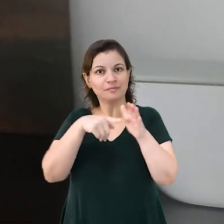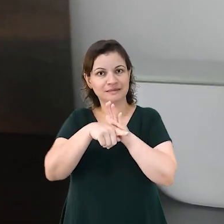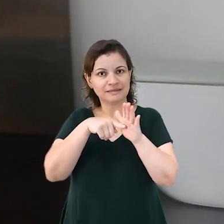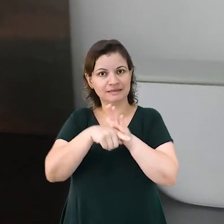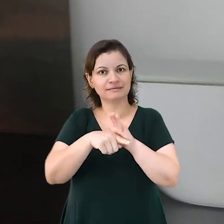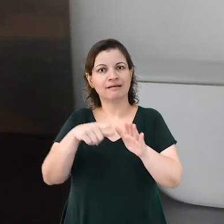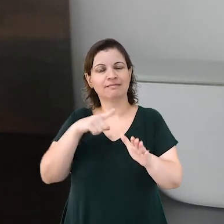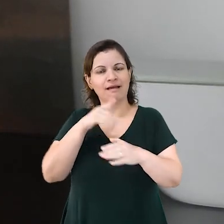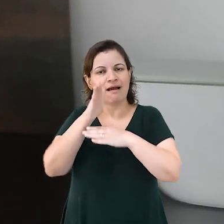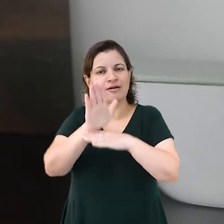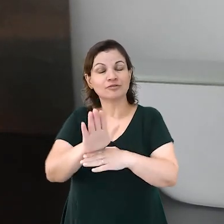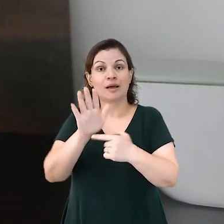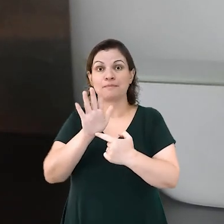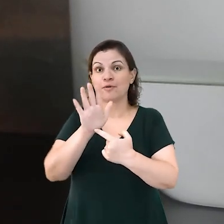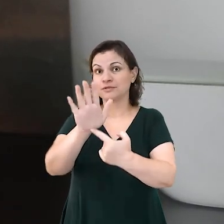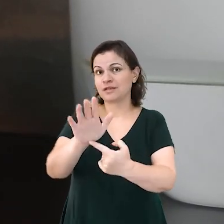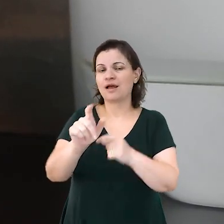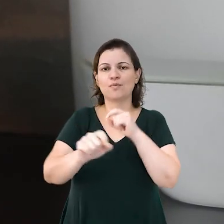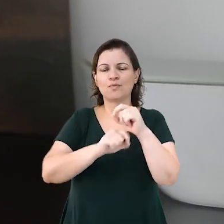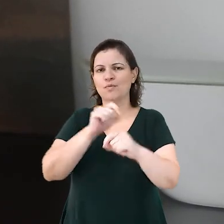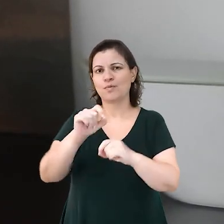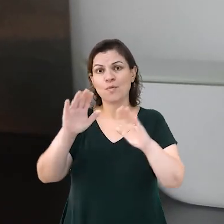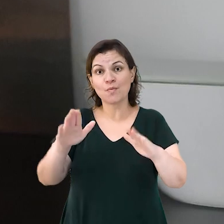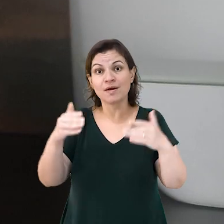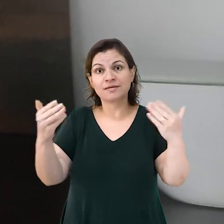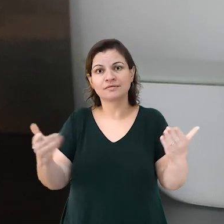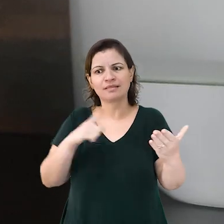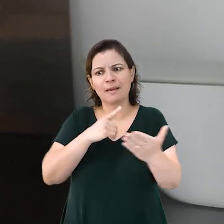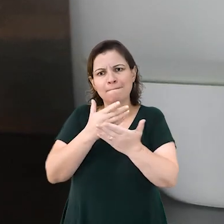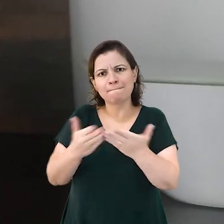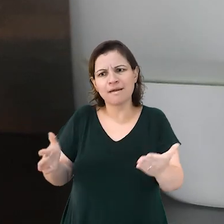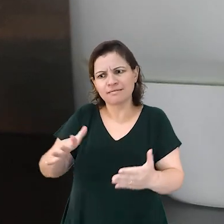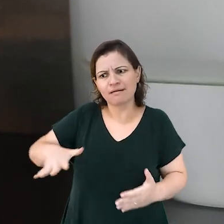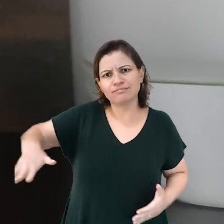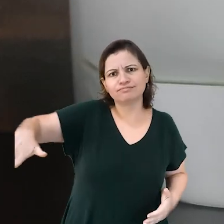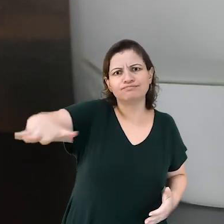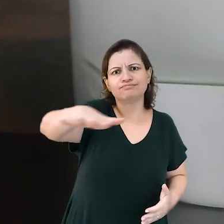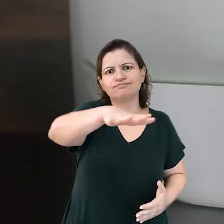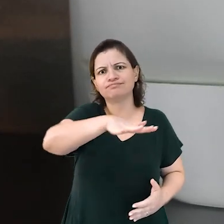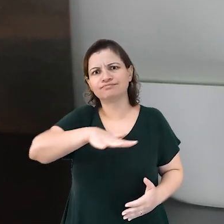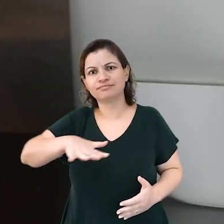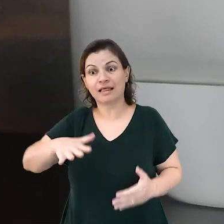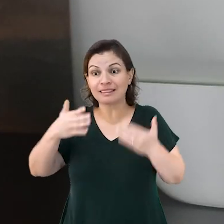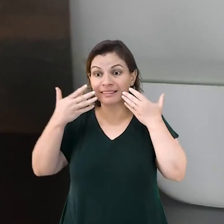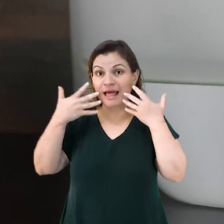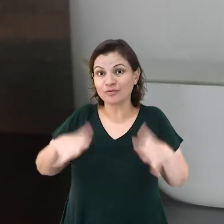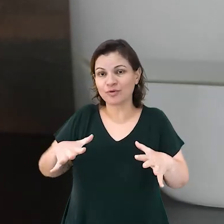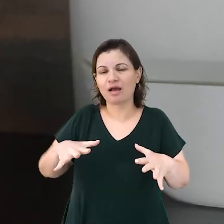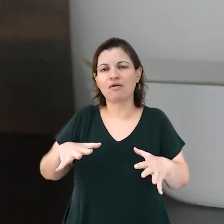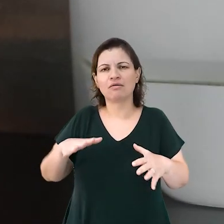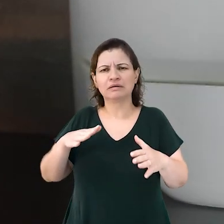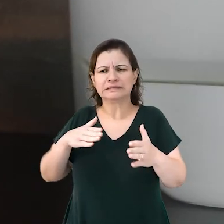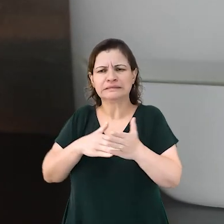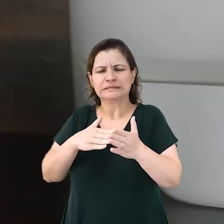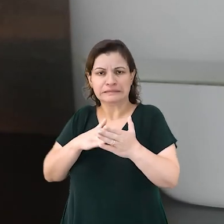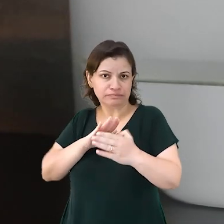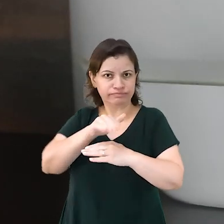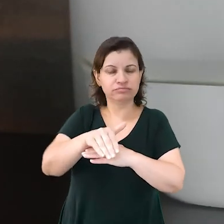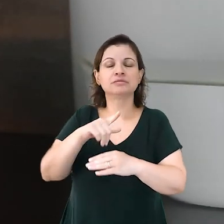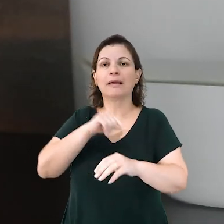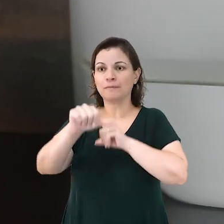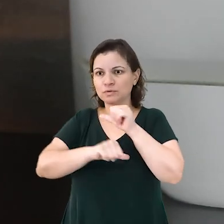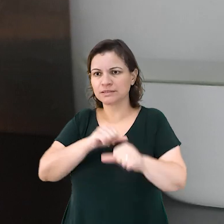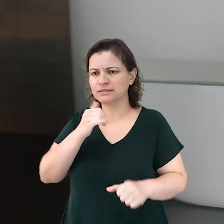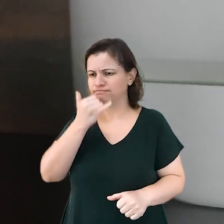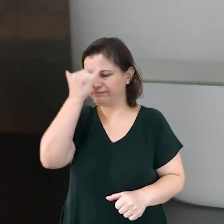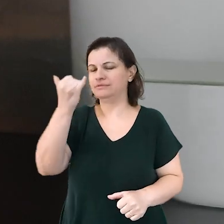pesquisa têm ajudado a mostrar que quando a perda da cobertura nativa ultrapassa certos lineares, há uma